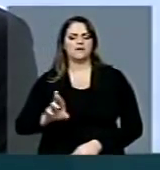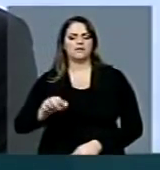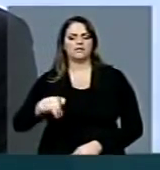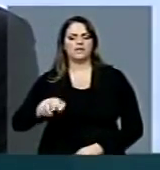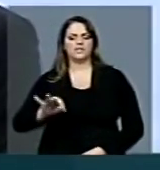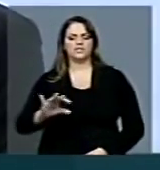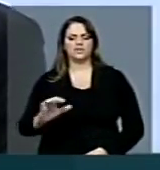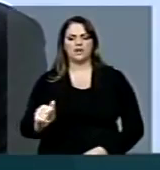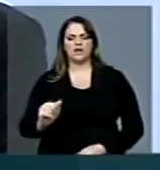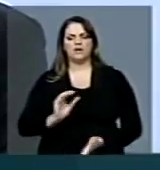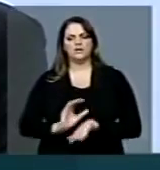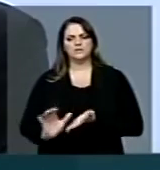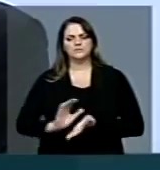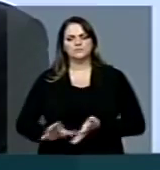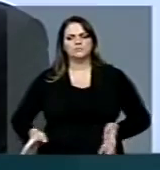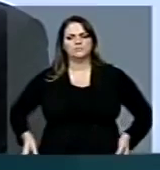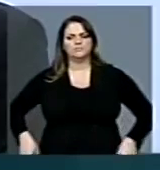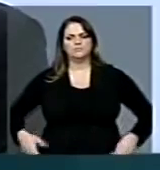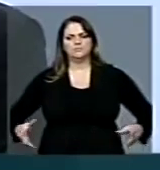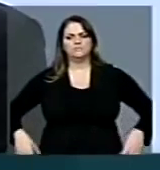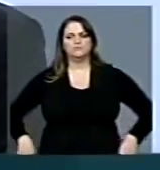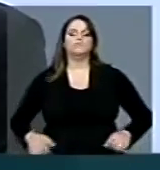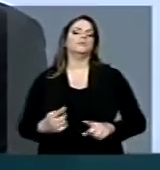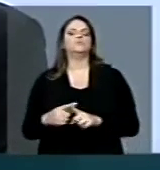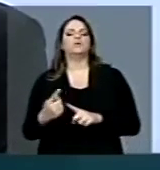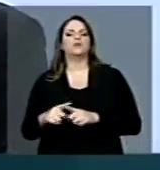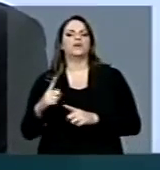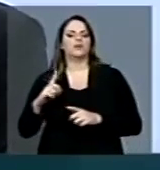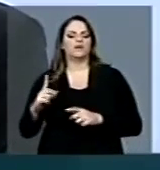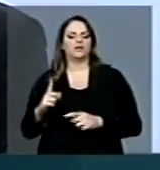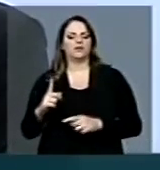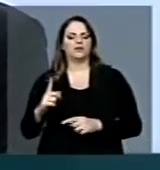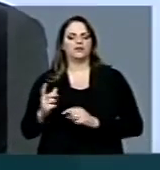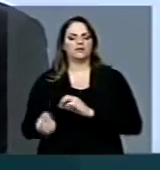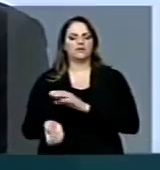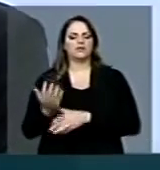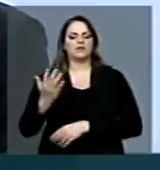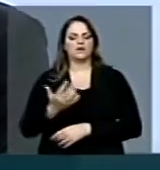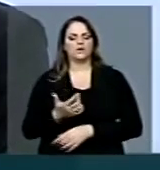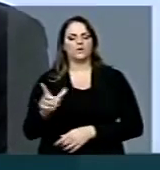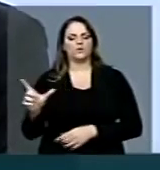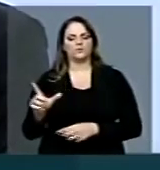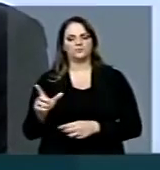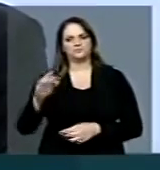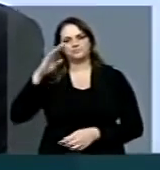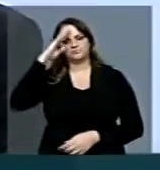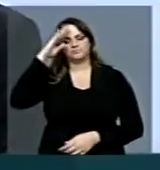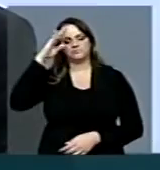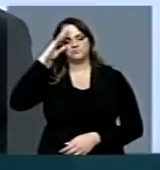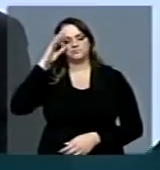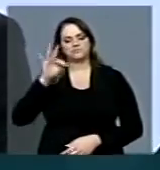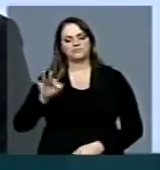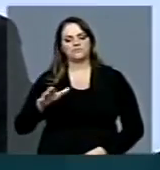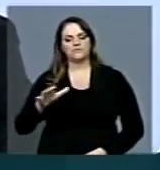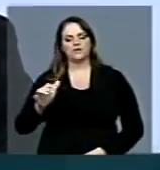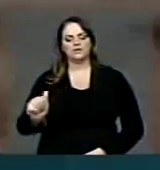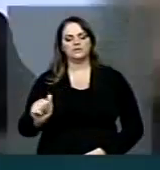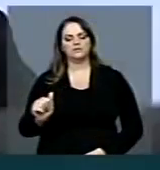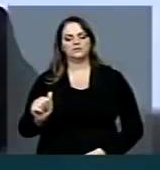já se fala inclusive de quatro forças, não mais só exército de marinha aeronáutica, mas uma quarta força, que é a chamada força